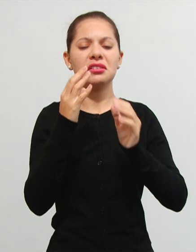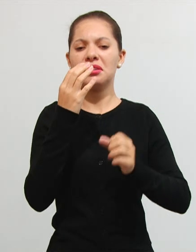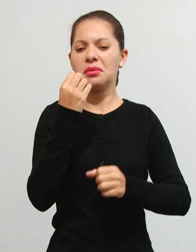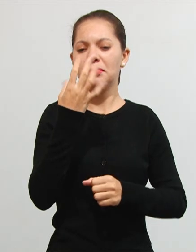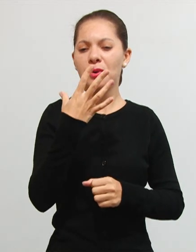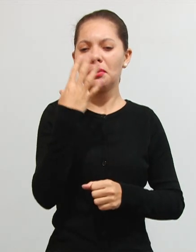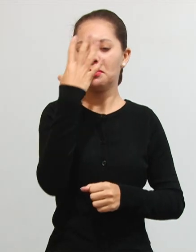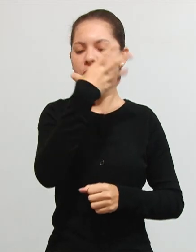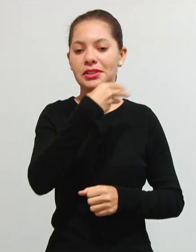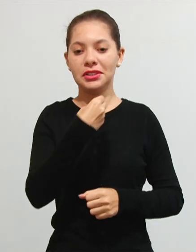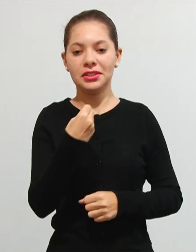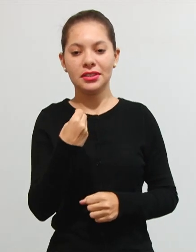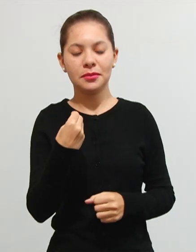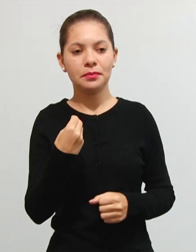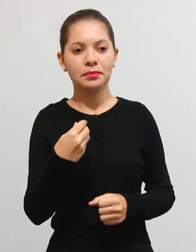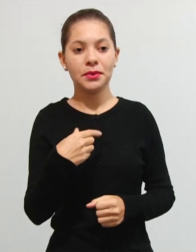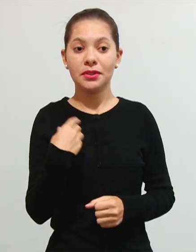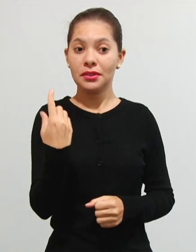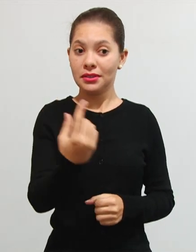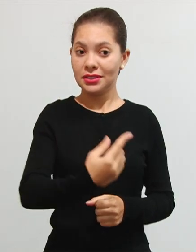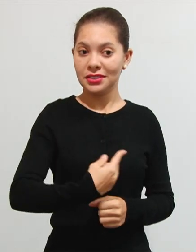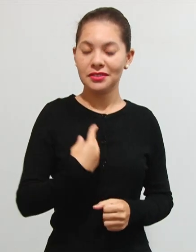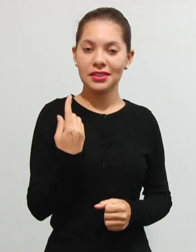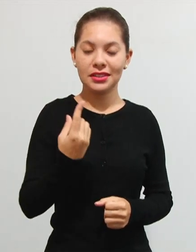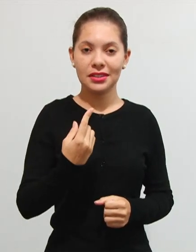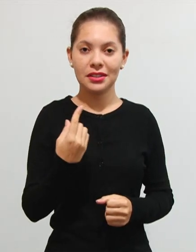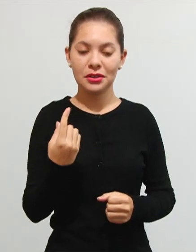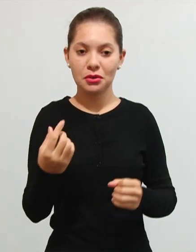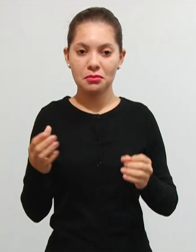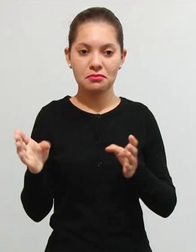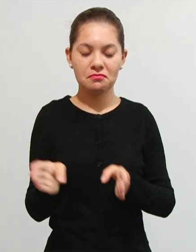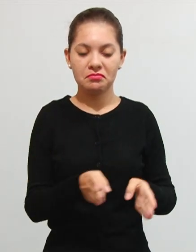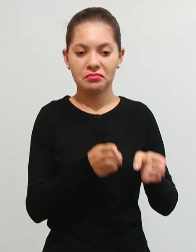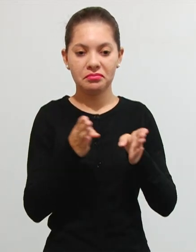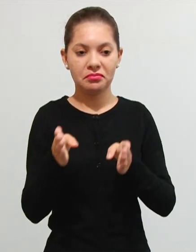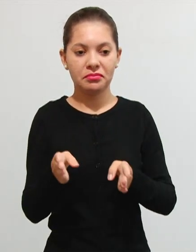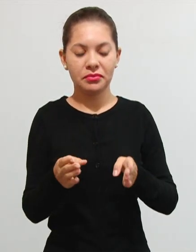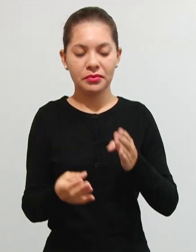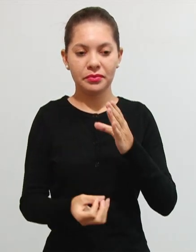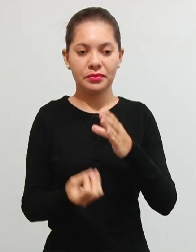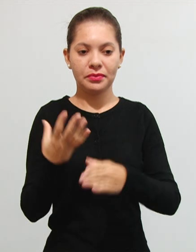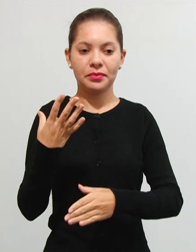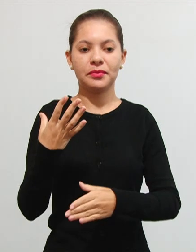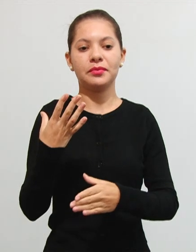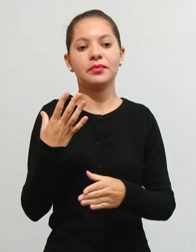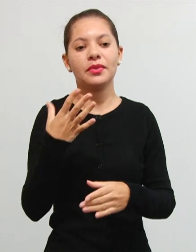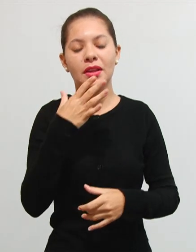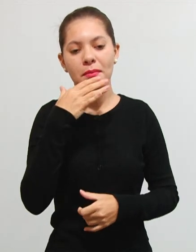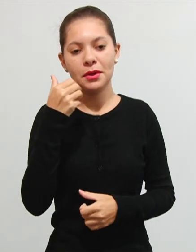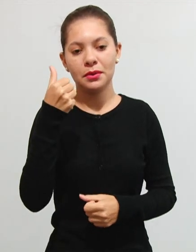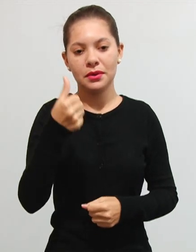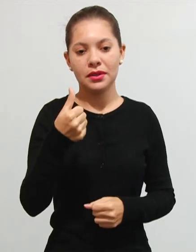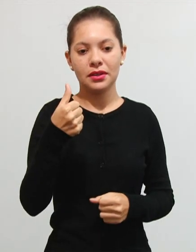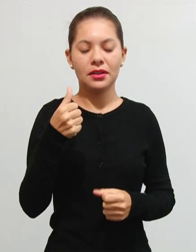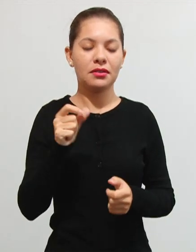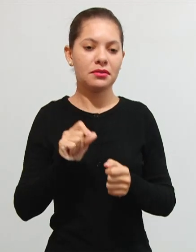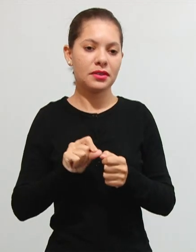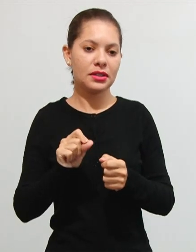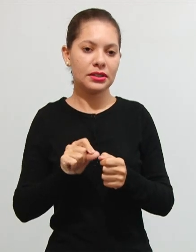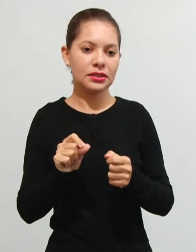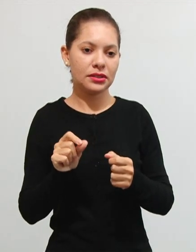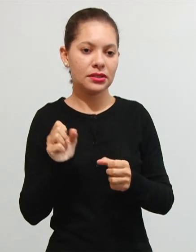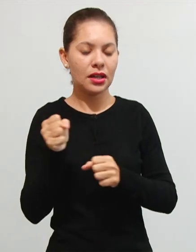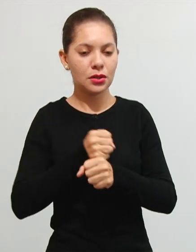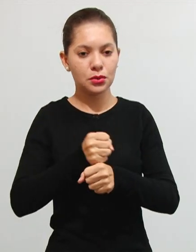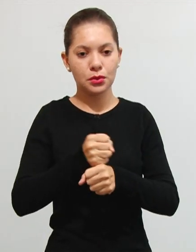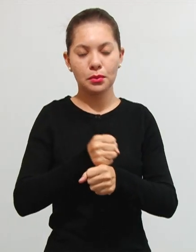a gente vai entender como fato gerador da contribuição de melhoria a realização de obras públicas que